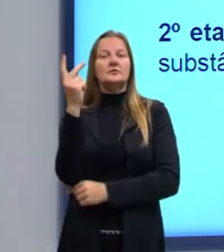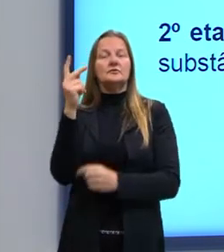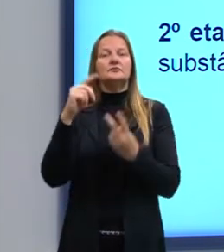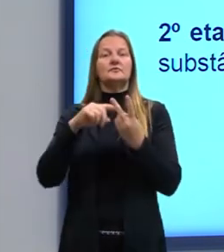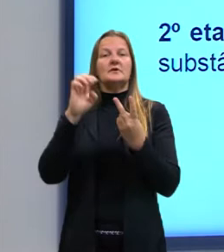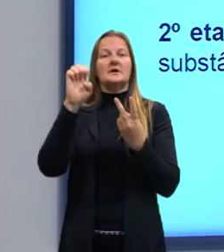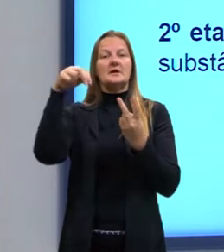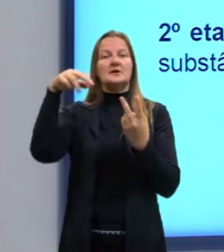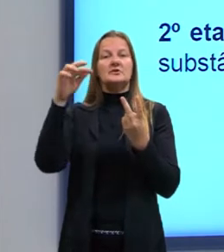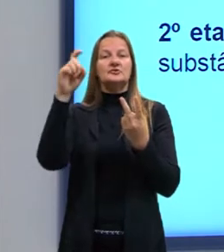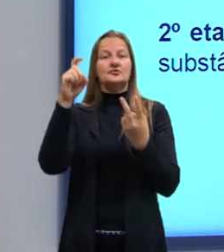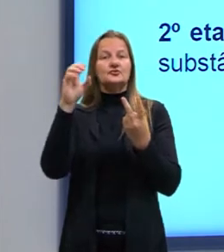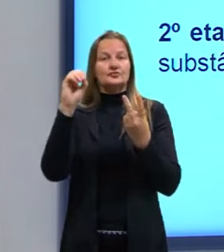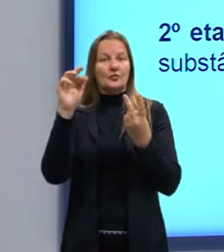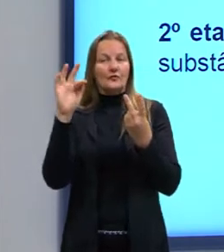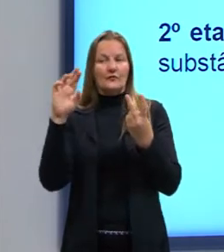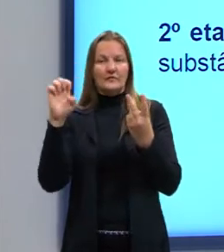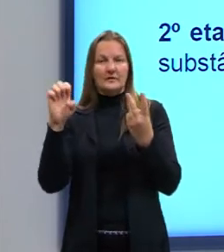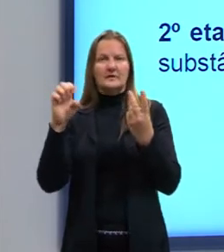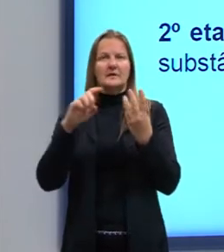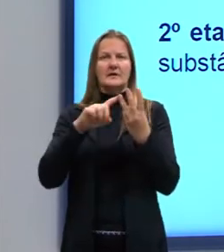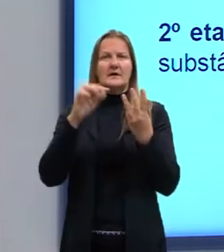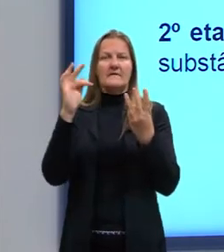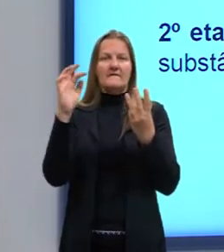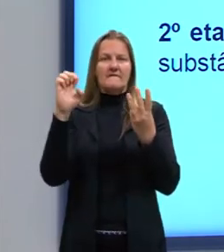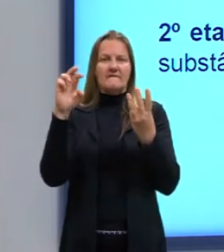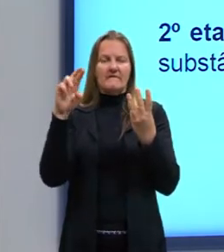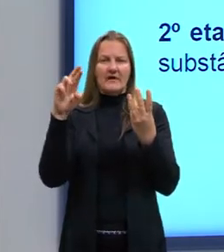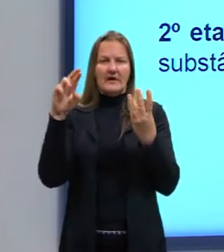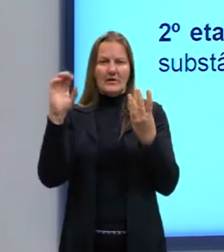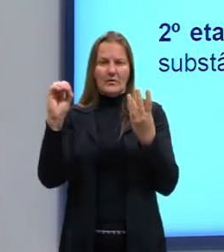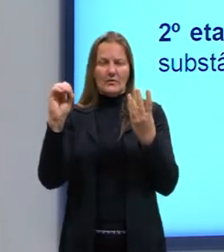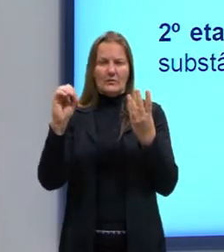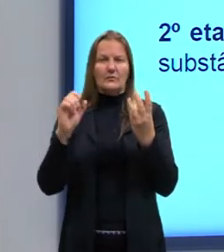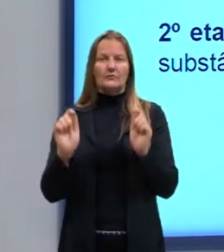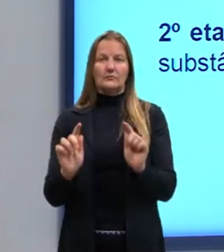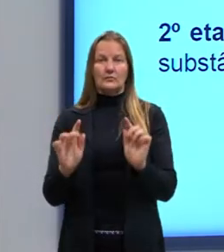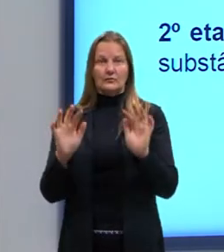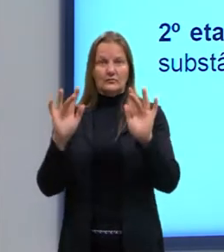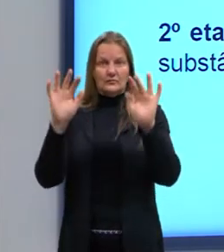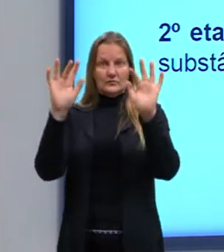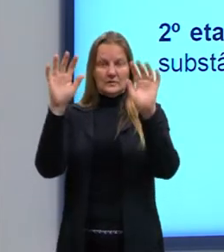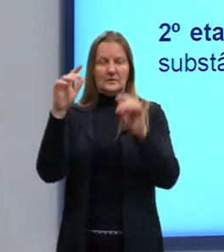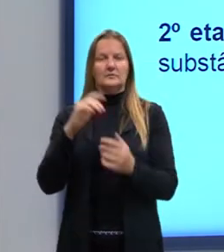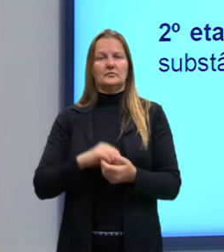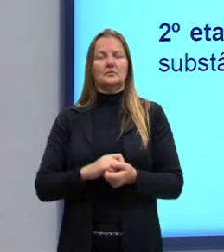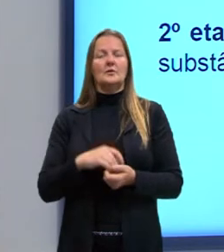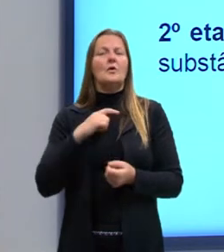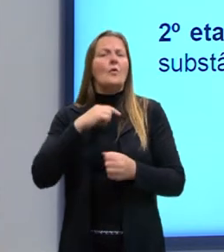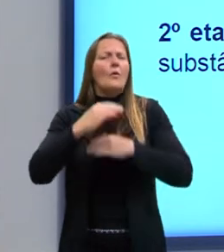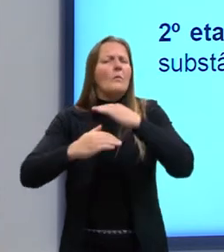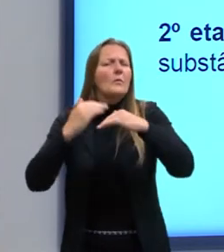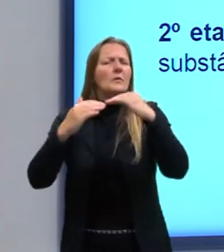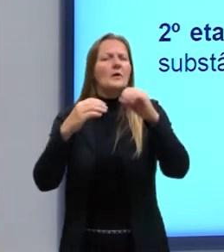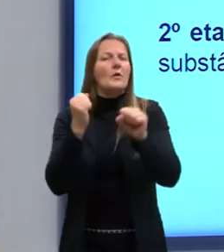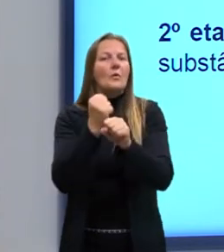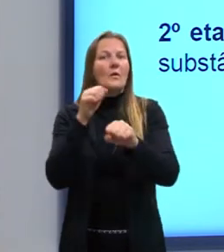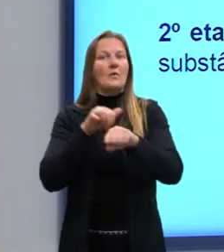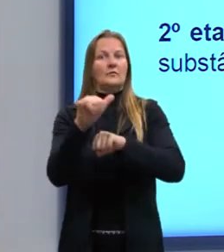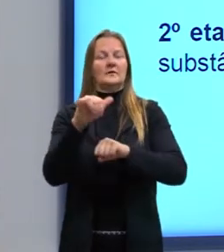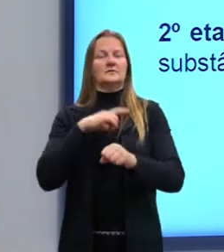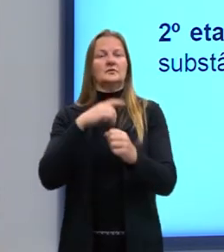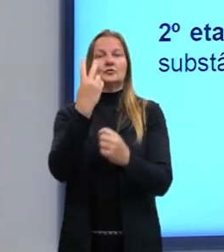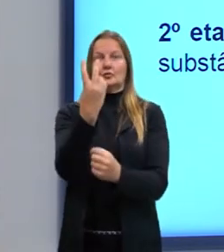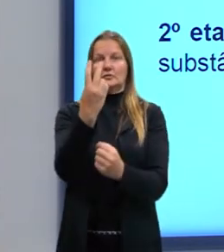enxofre ou ferro, ou da oxidação do hidrogênio gasoso. Então, o processo vai ocorrer principalmente em duas